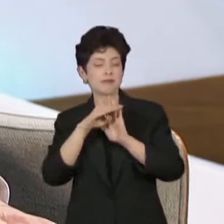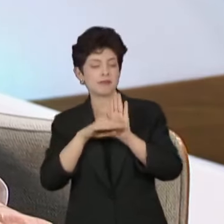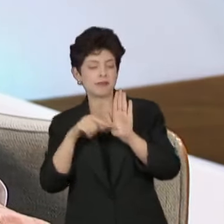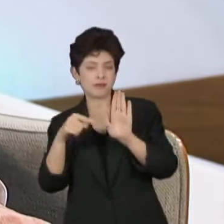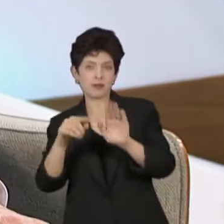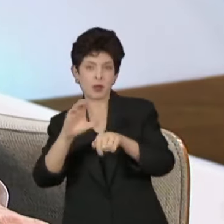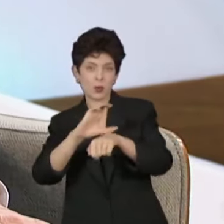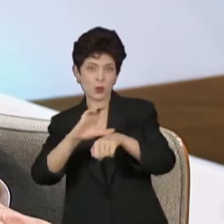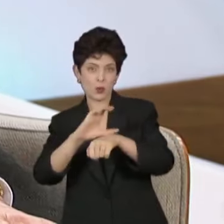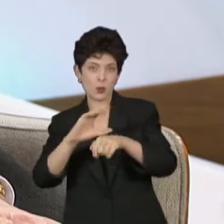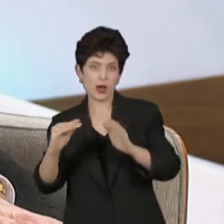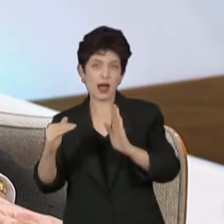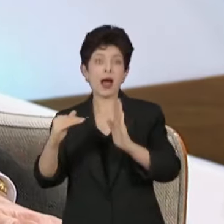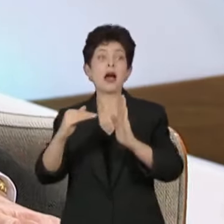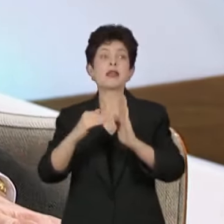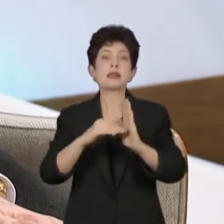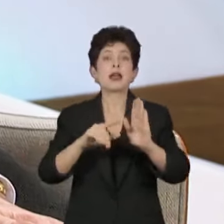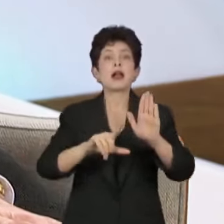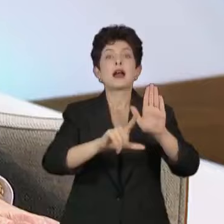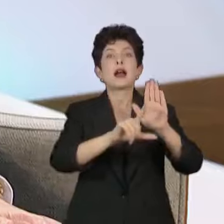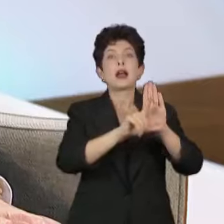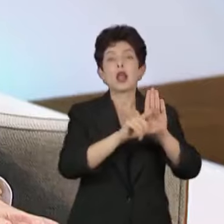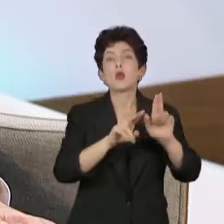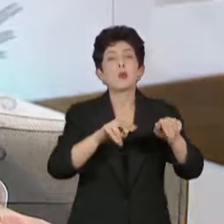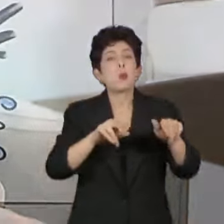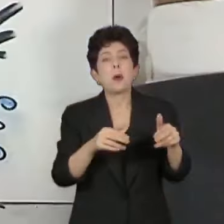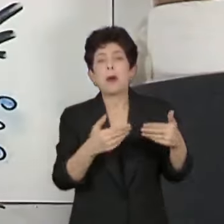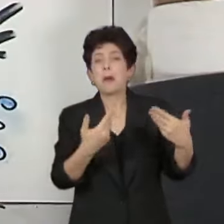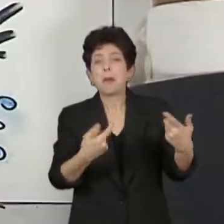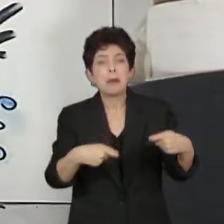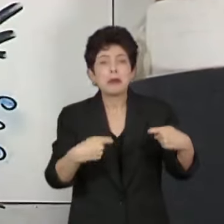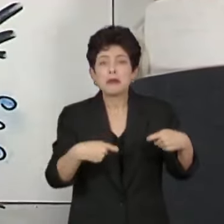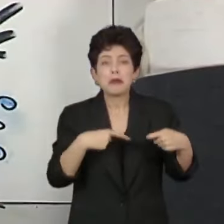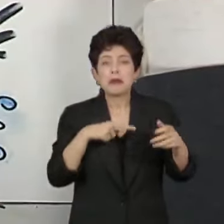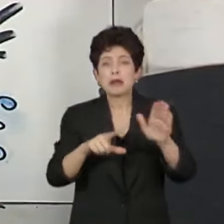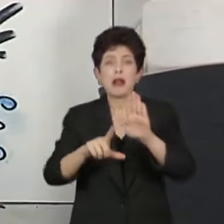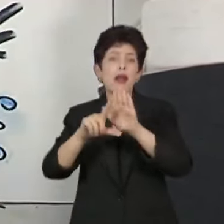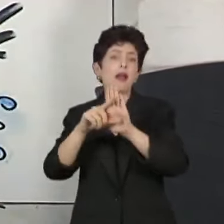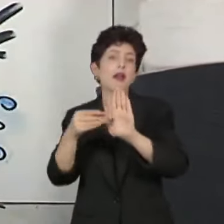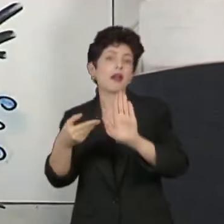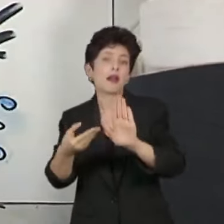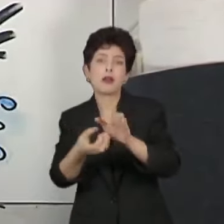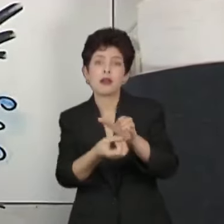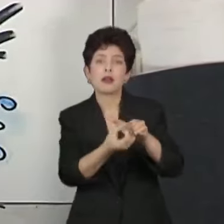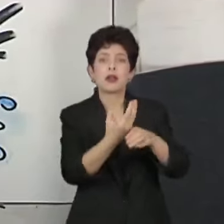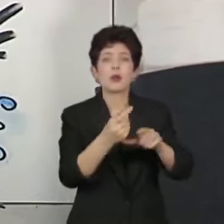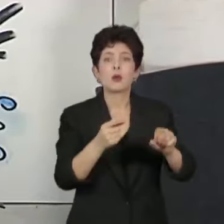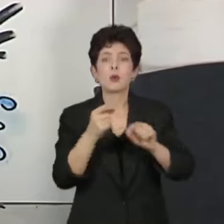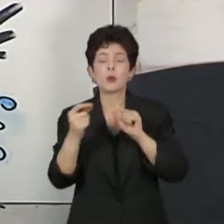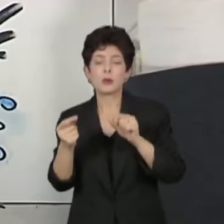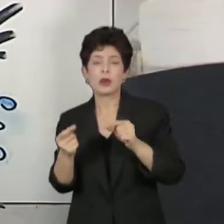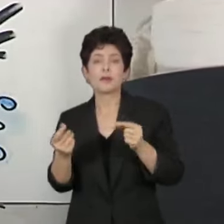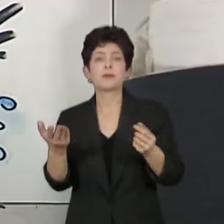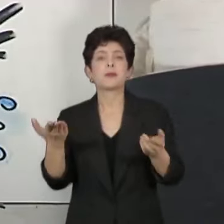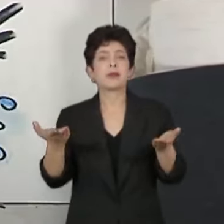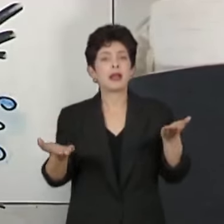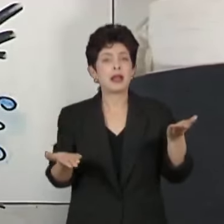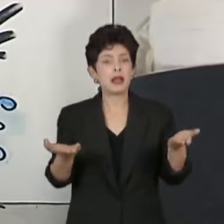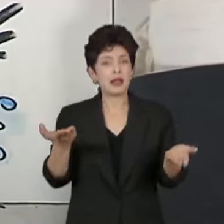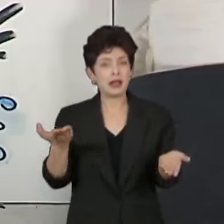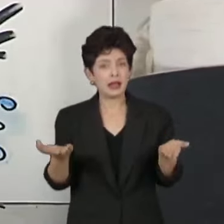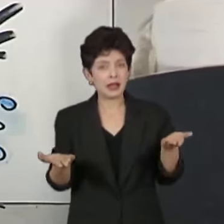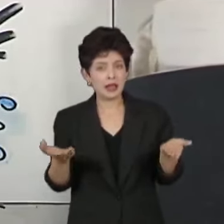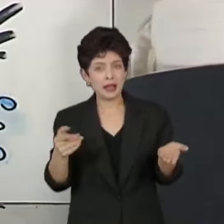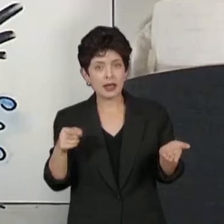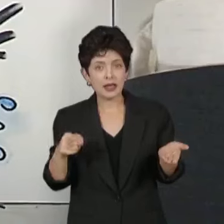na Constituição, até que venha a lei, a lei nunca veio, tem que vir uma lei para quebrar um pouco essa